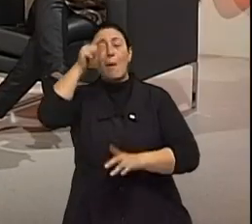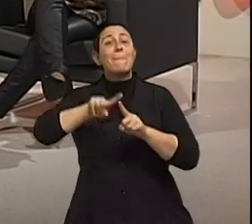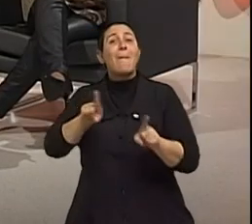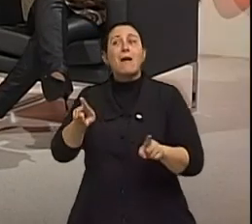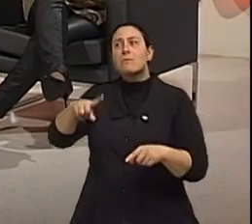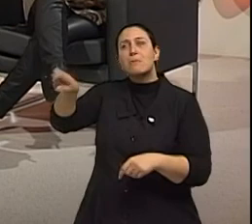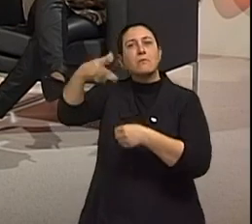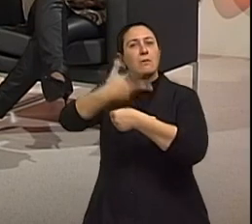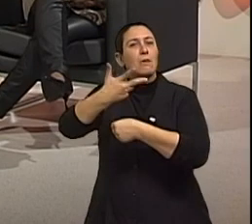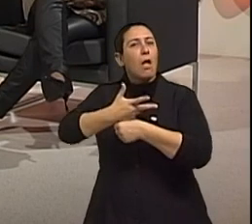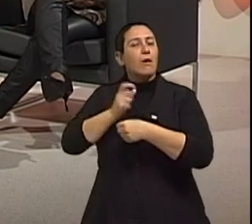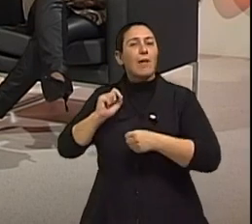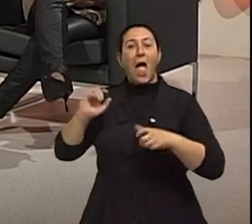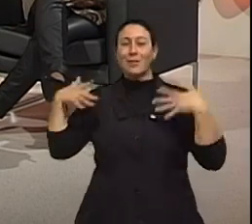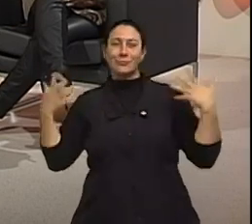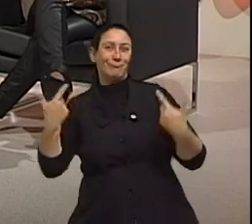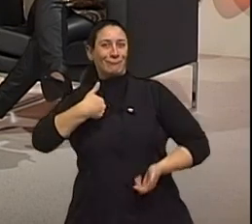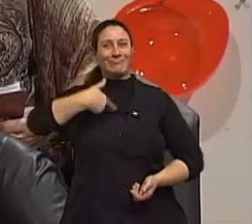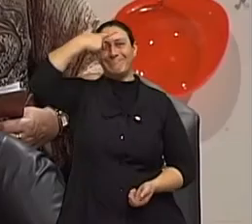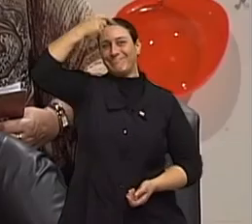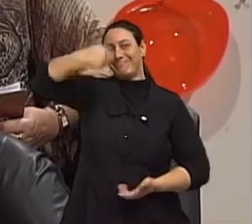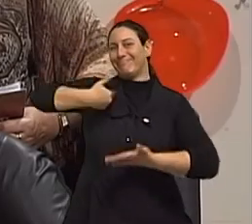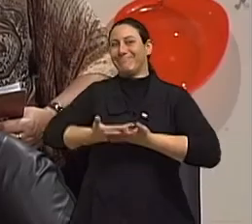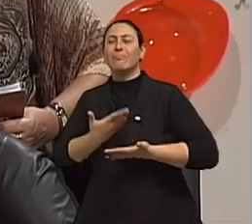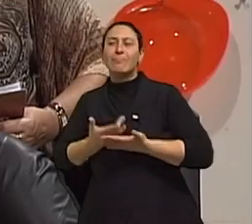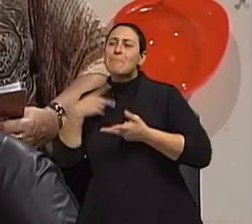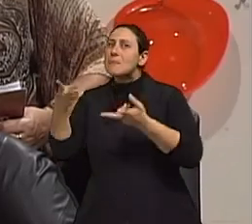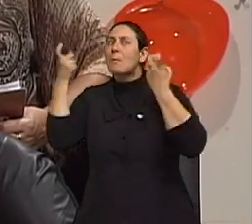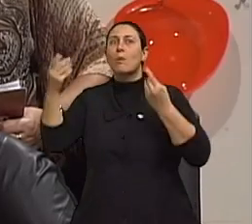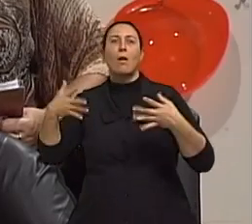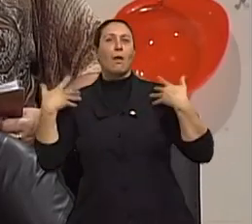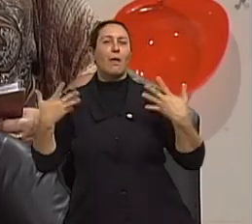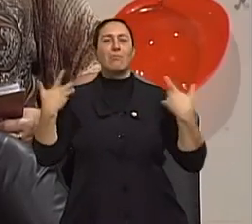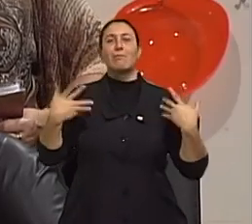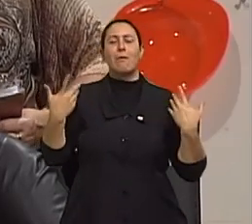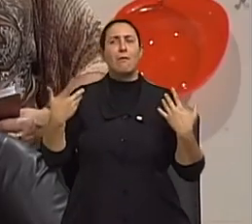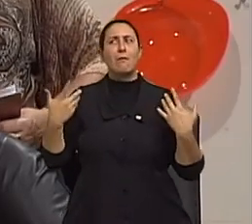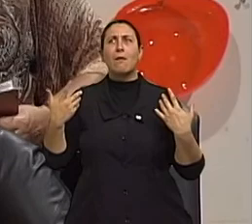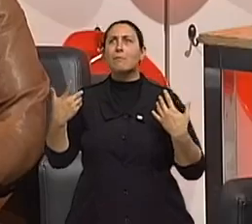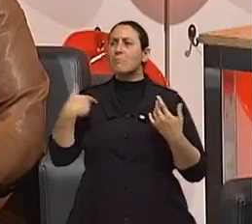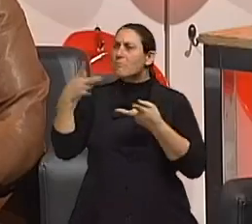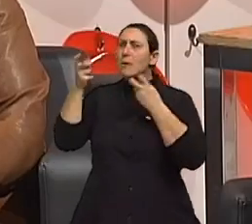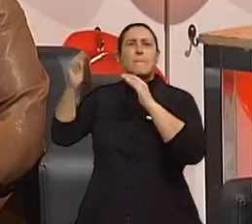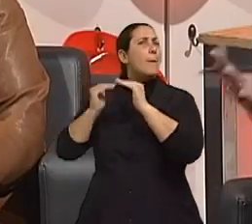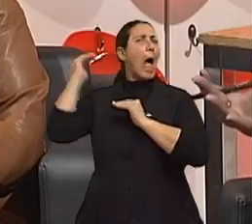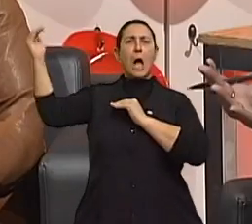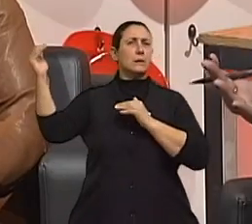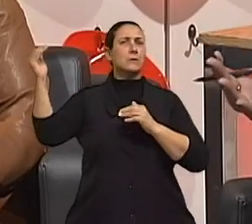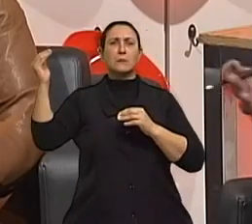entusiasmo quando eu observo idosos na universidade é maior ainda. Porque, assim, eu estou